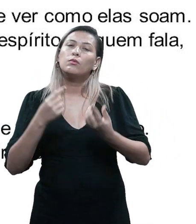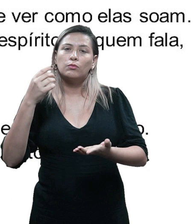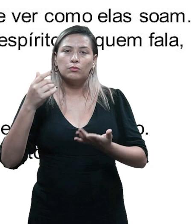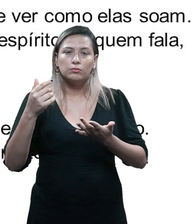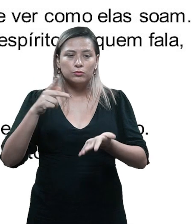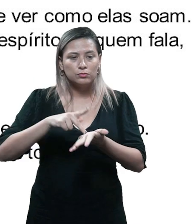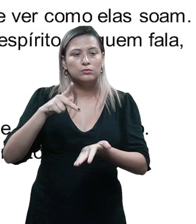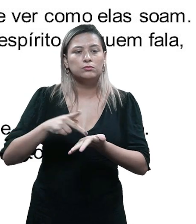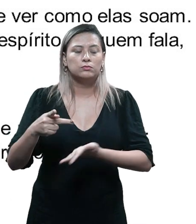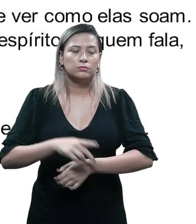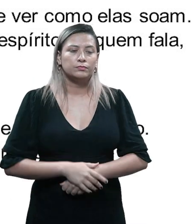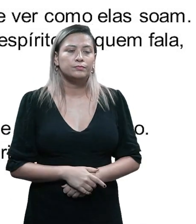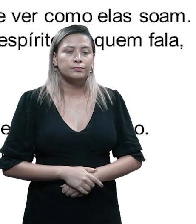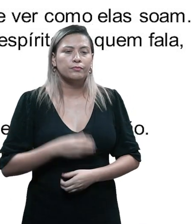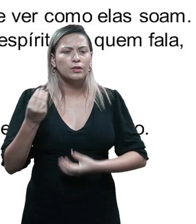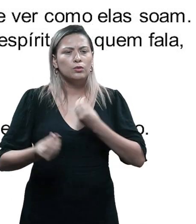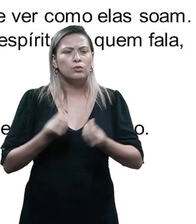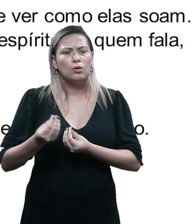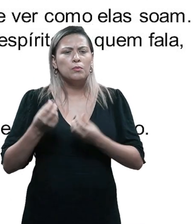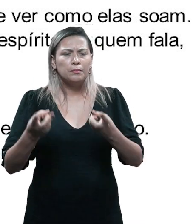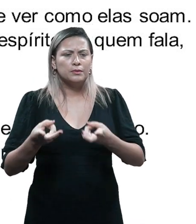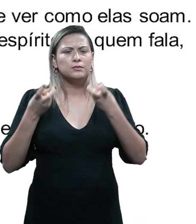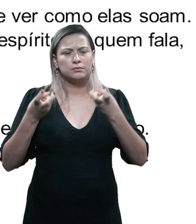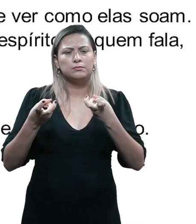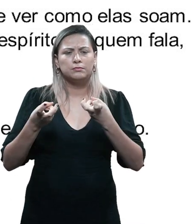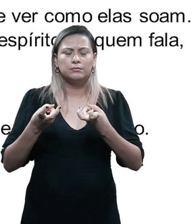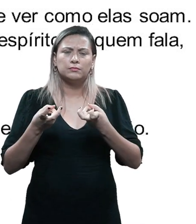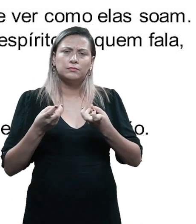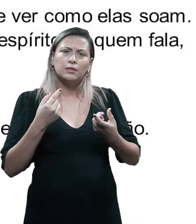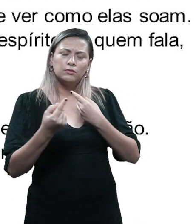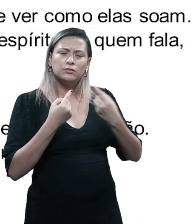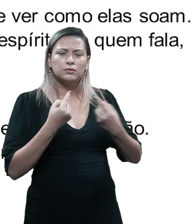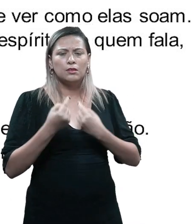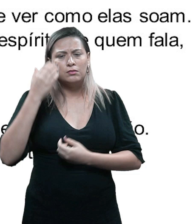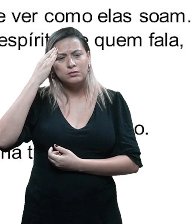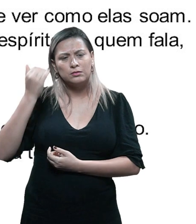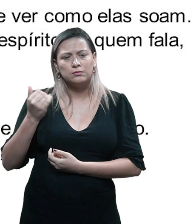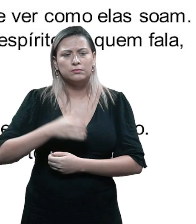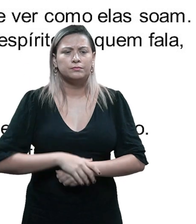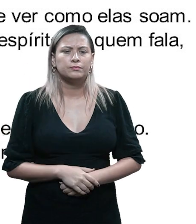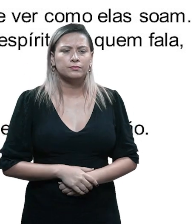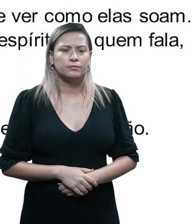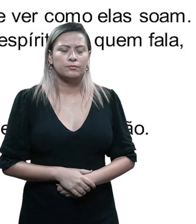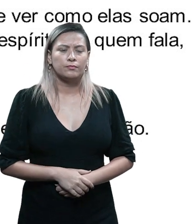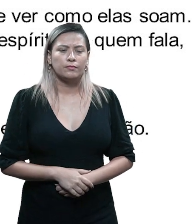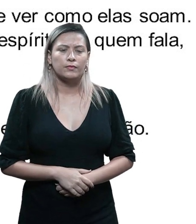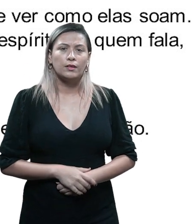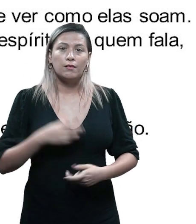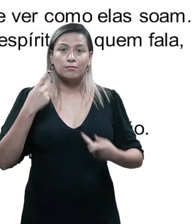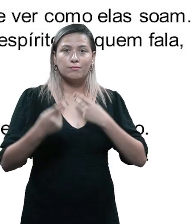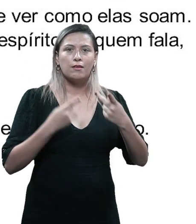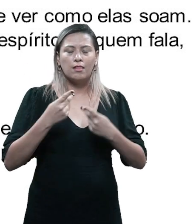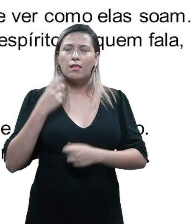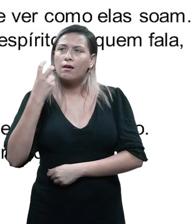escreva diálogos verossímeis. A melhor maneira de você avaliar o diálogo, eu até já falei aqui várias vezes ao longo dessa